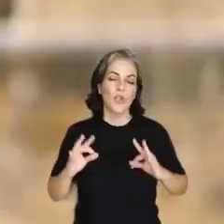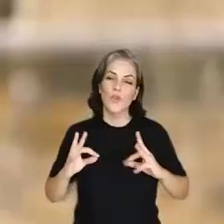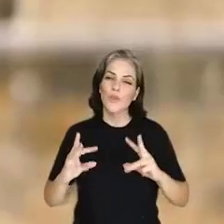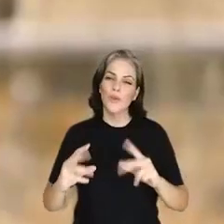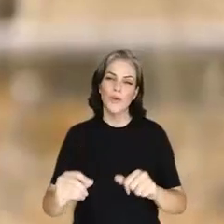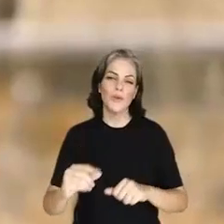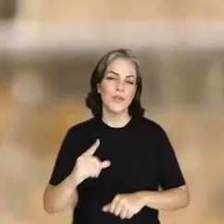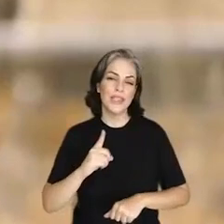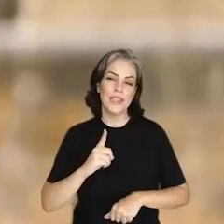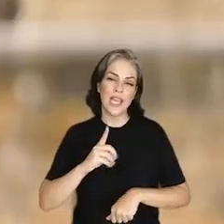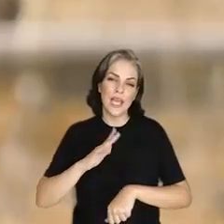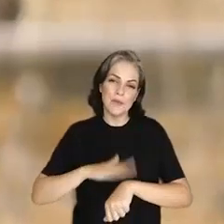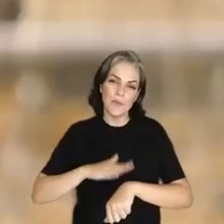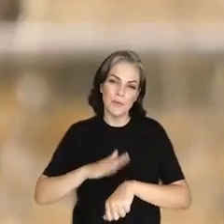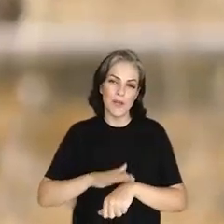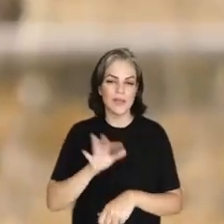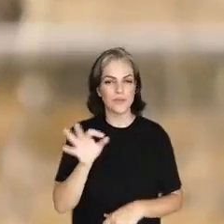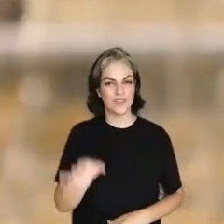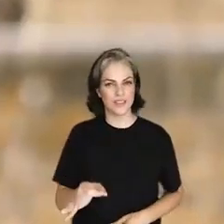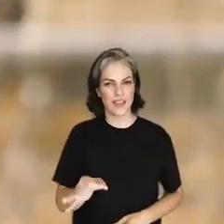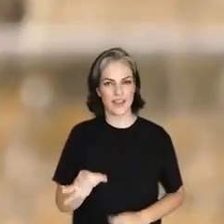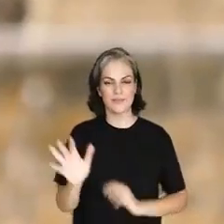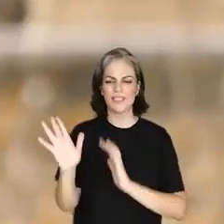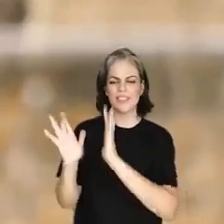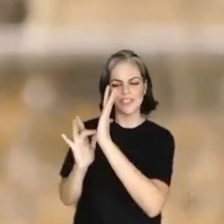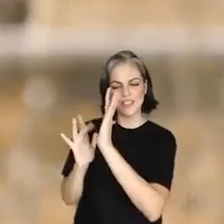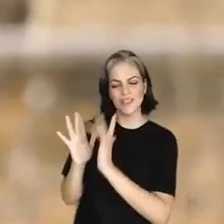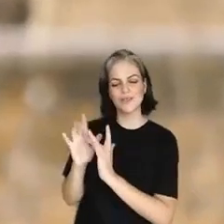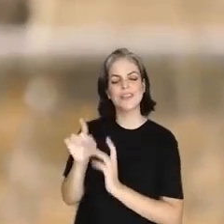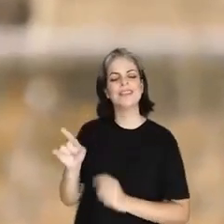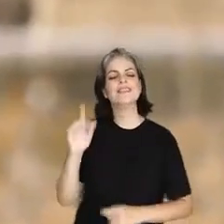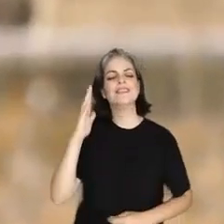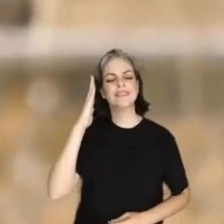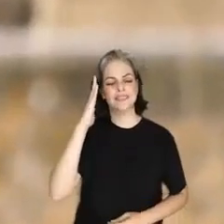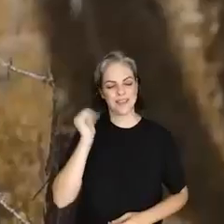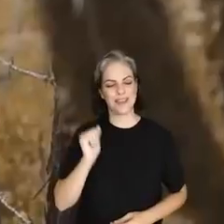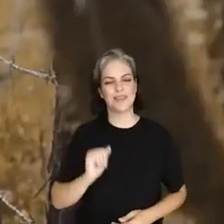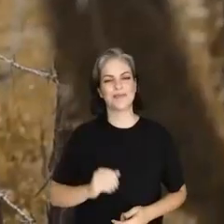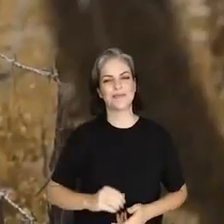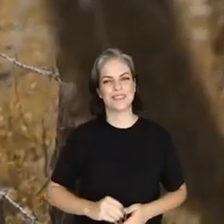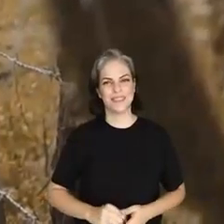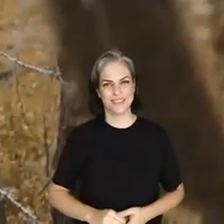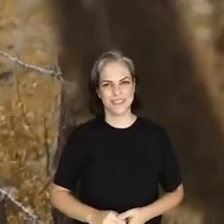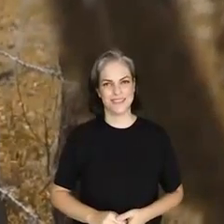Mas para tudo ter um dia e a hora. Jesus é quem sabe.